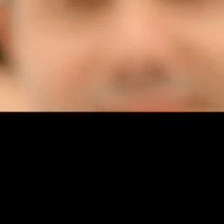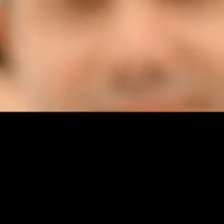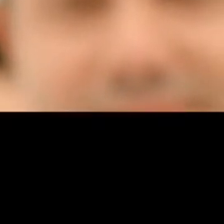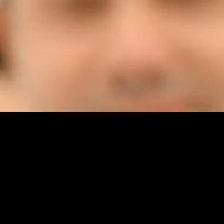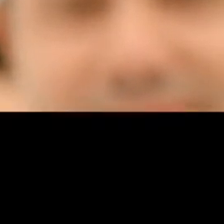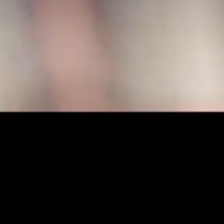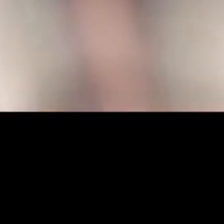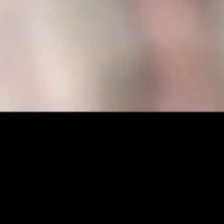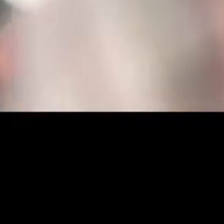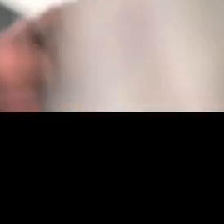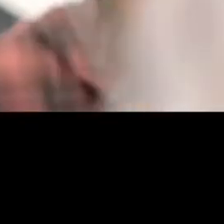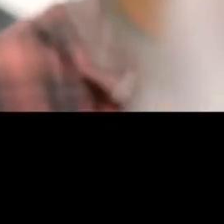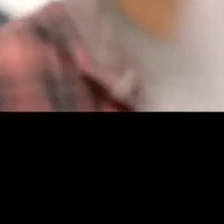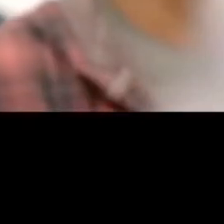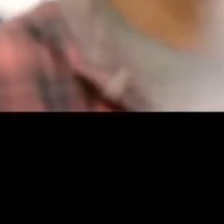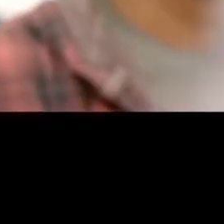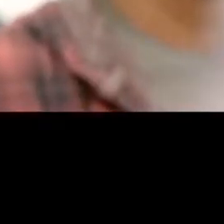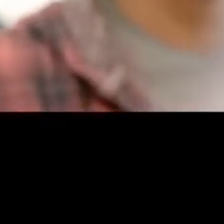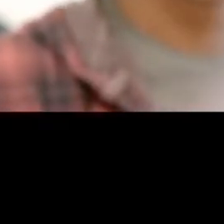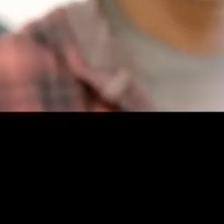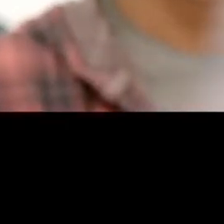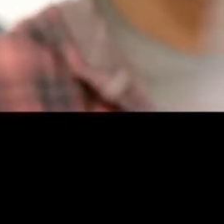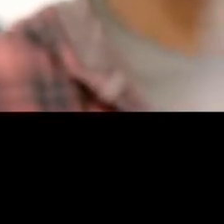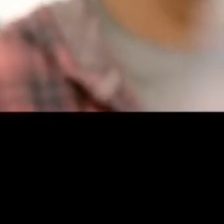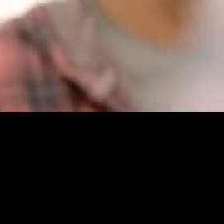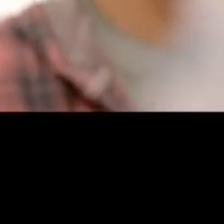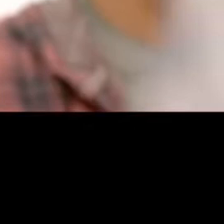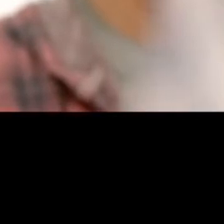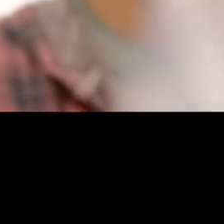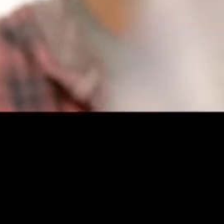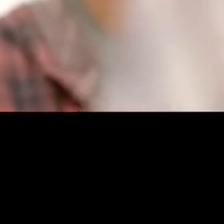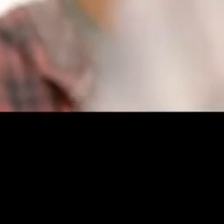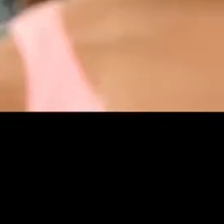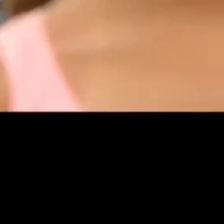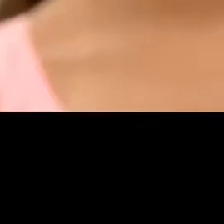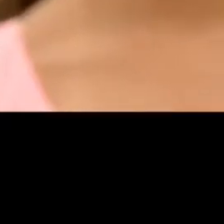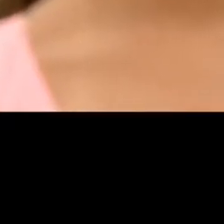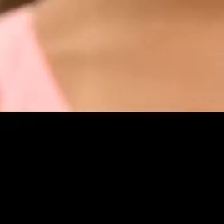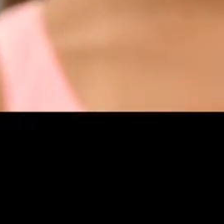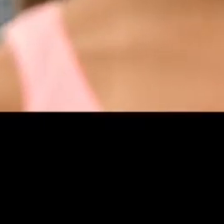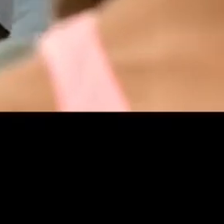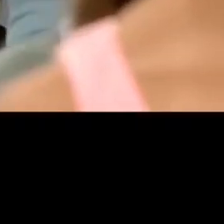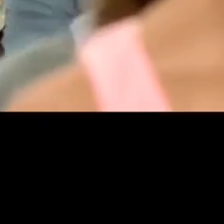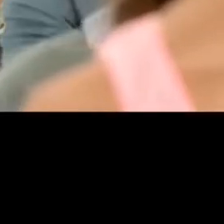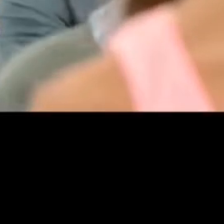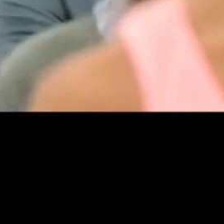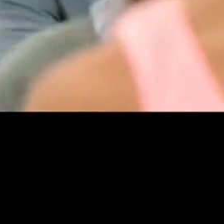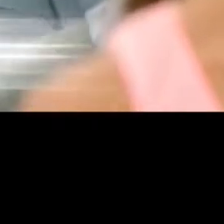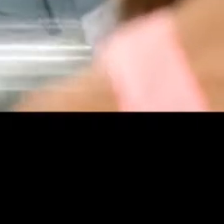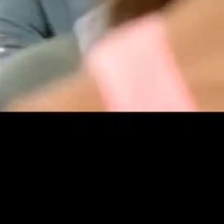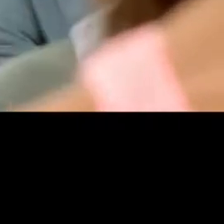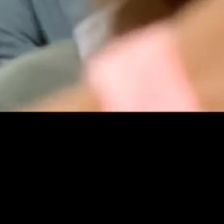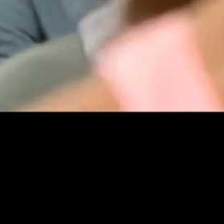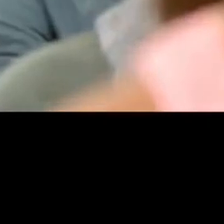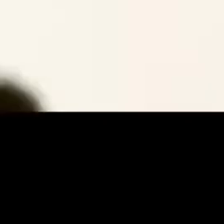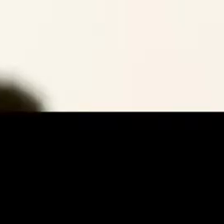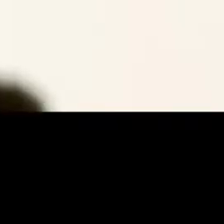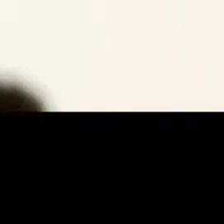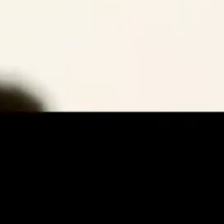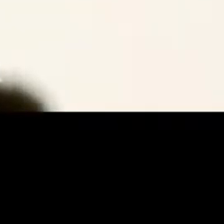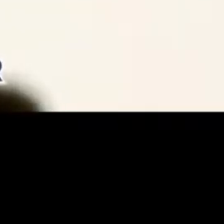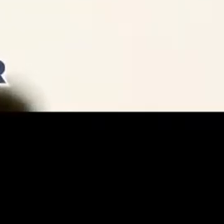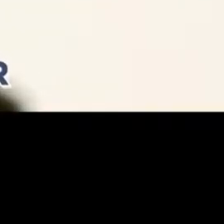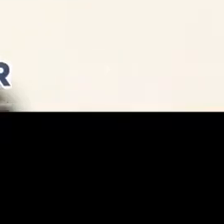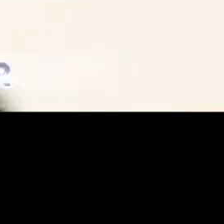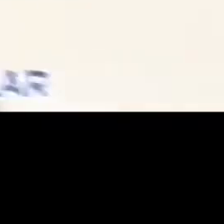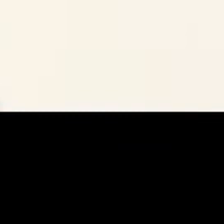decidiram. Acabou o sufoco. Agora as provas serão em dois domingos. E o ensino básico vai ganhar uma base nacional comum